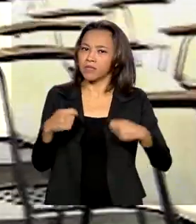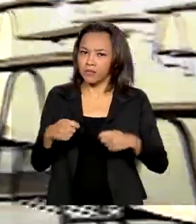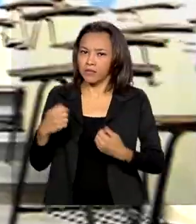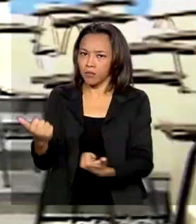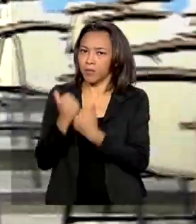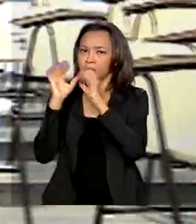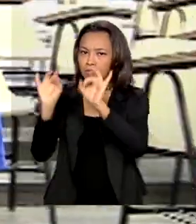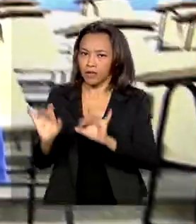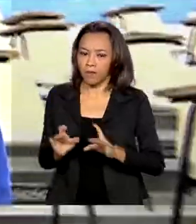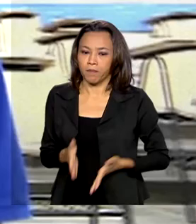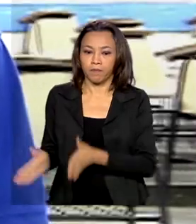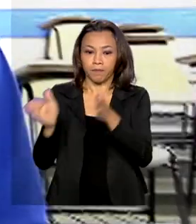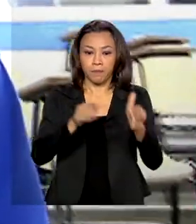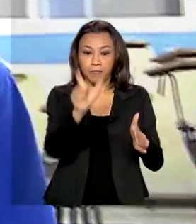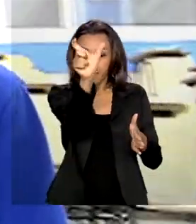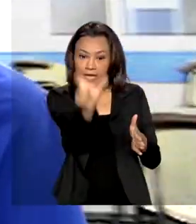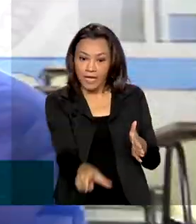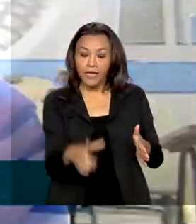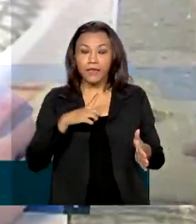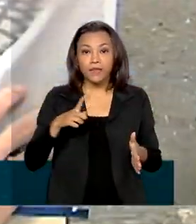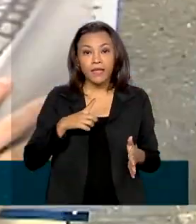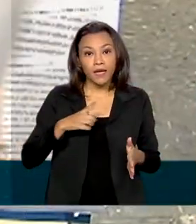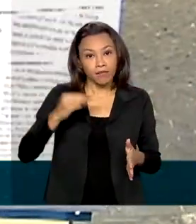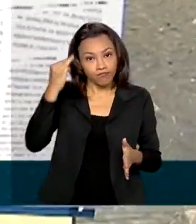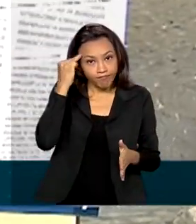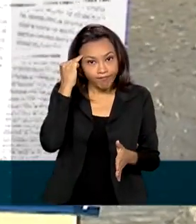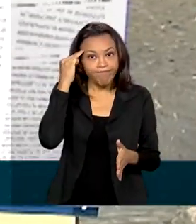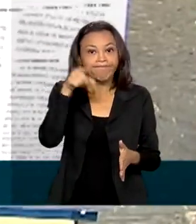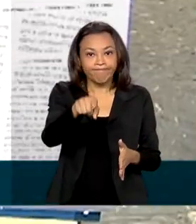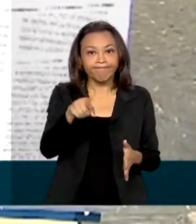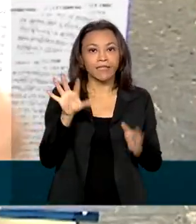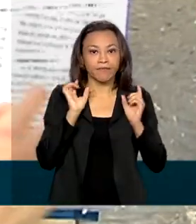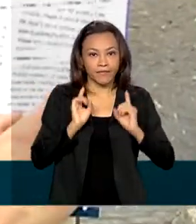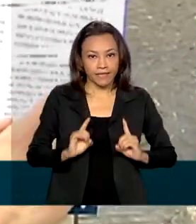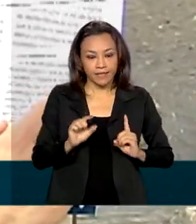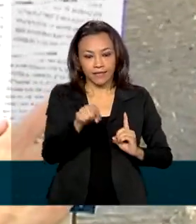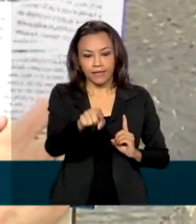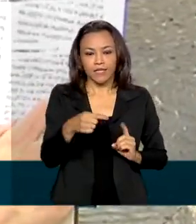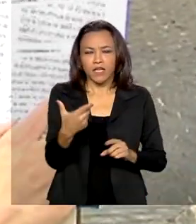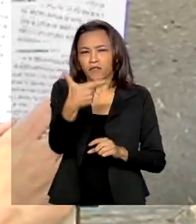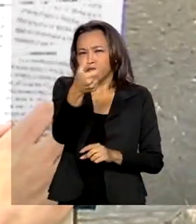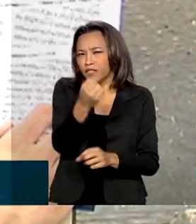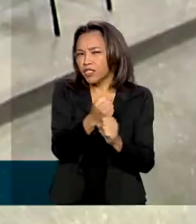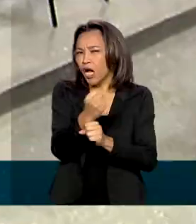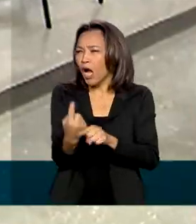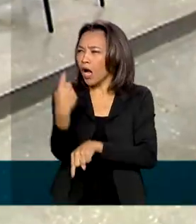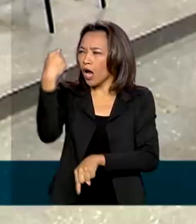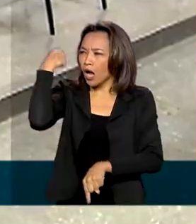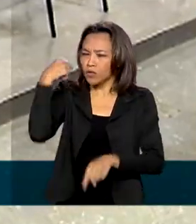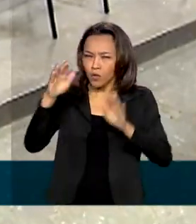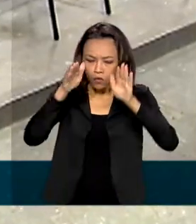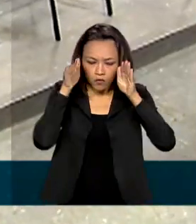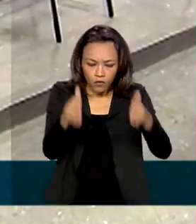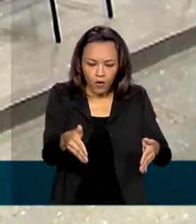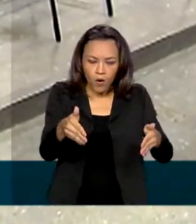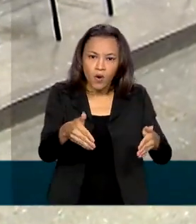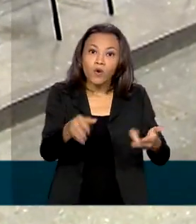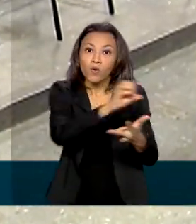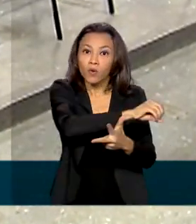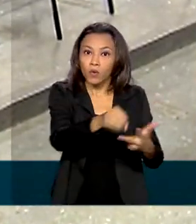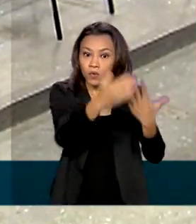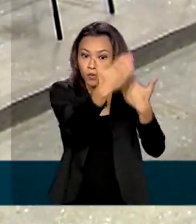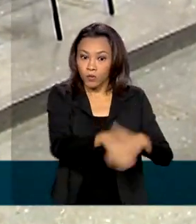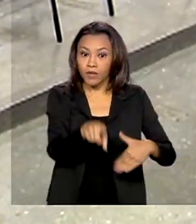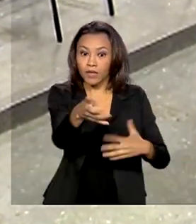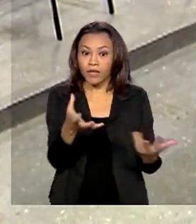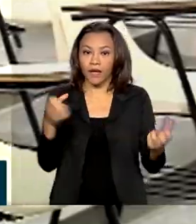Filipe tem deficiência intelectual. Aos 20 anos, ele fez cursinho com foco no Enem para concorrer a uma vaga no curso